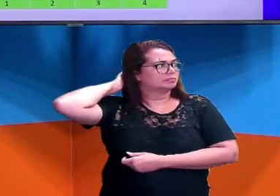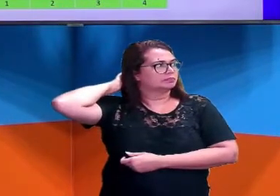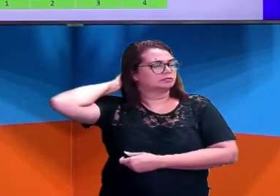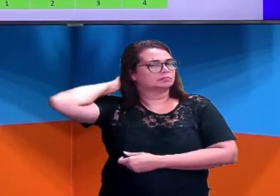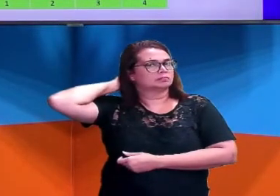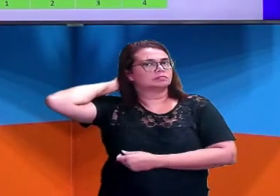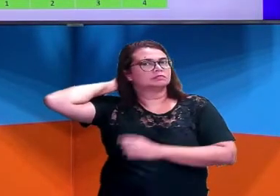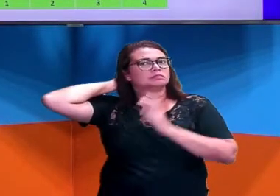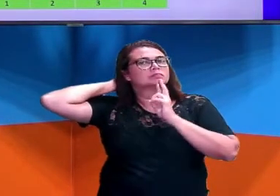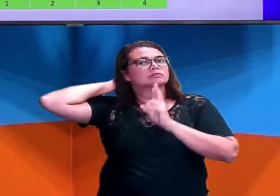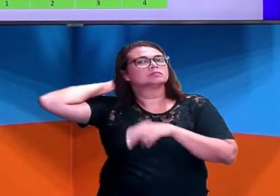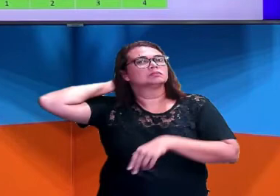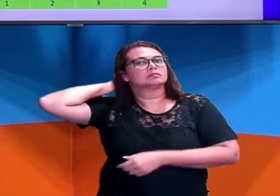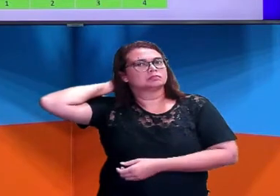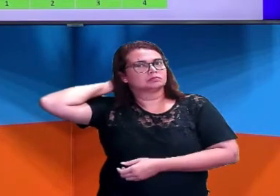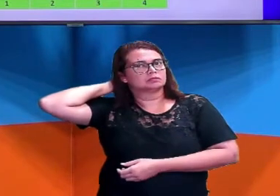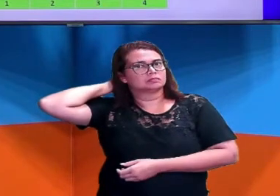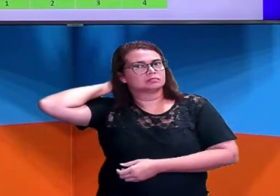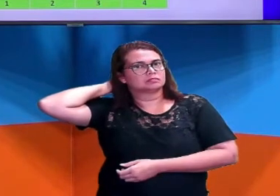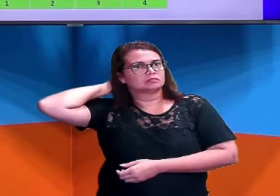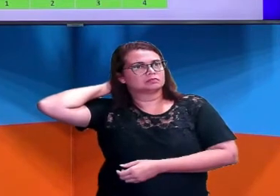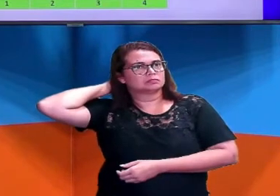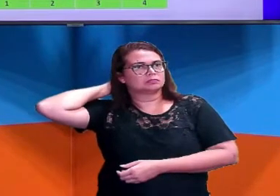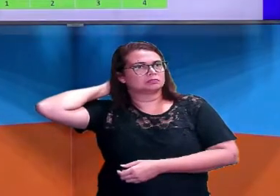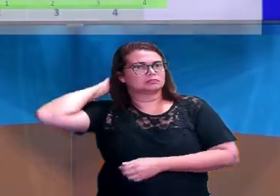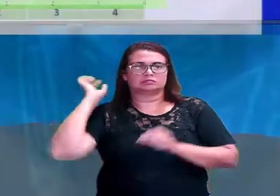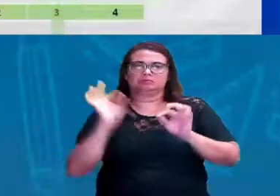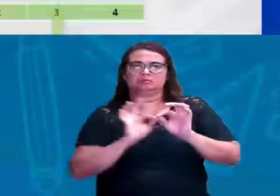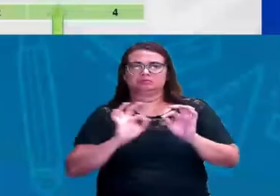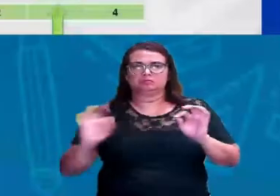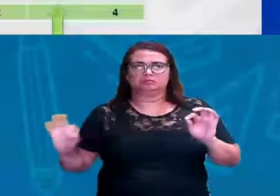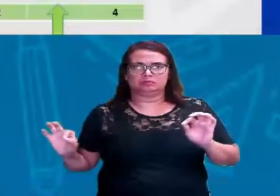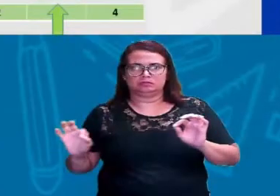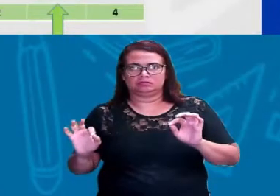a nossa resposta? Olha aí. Linha A,